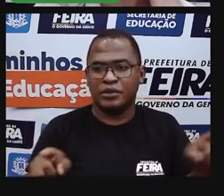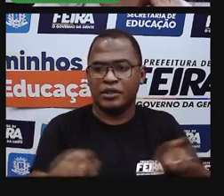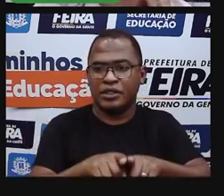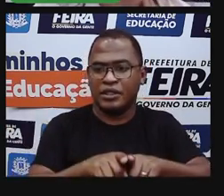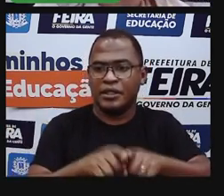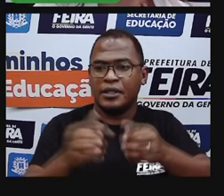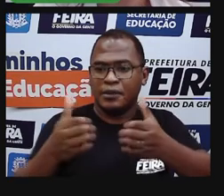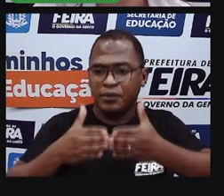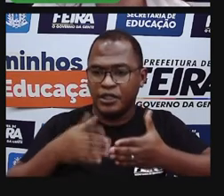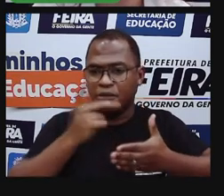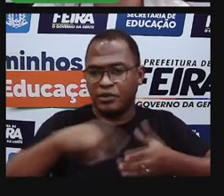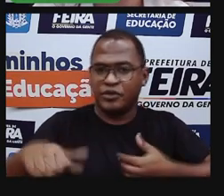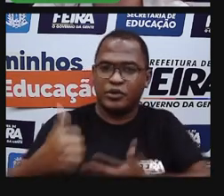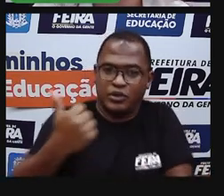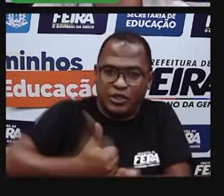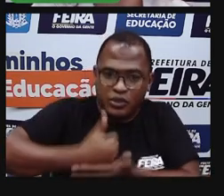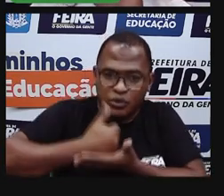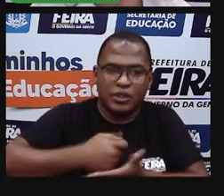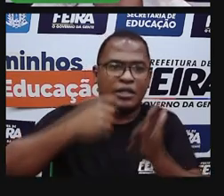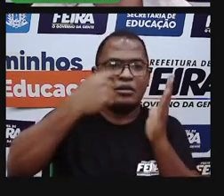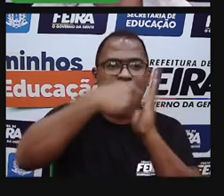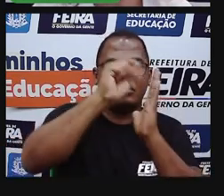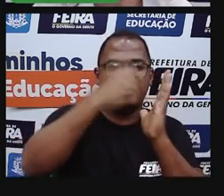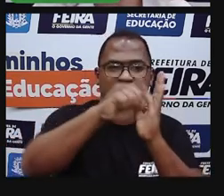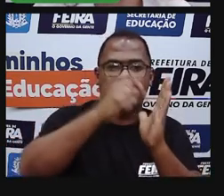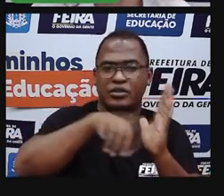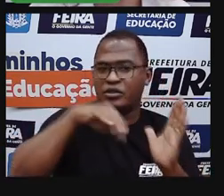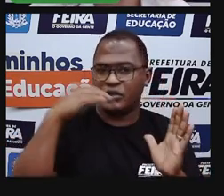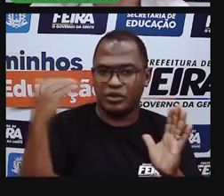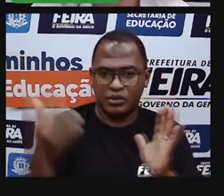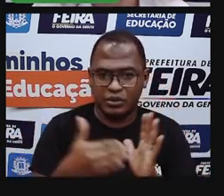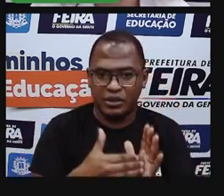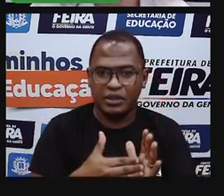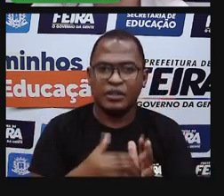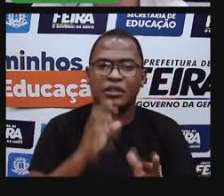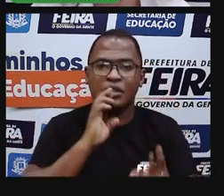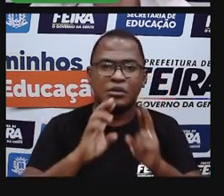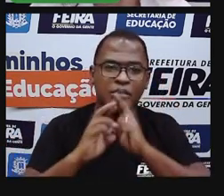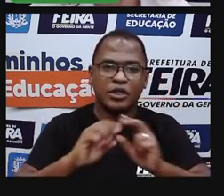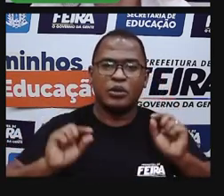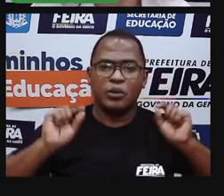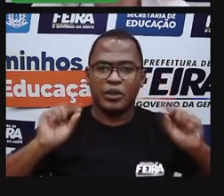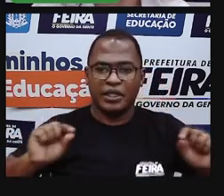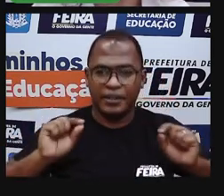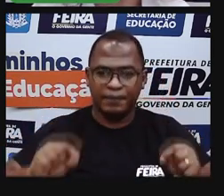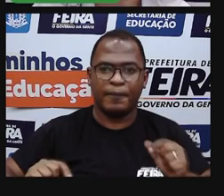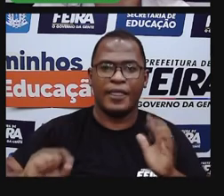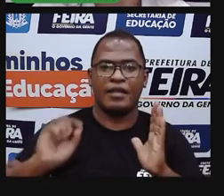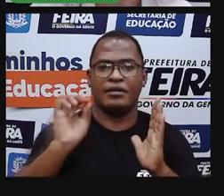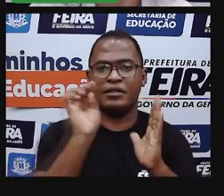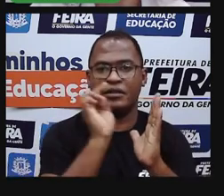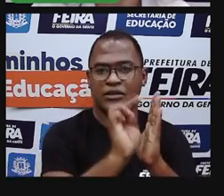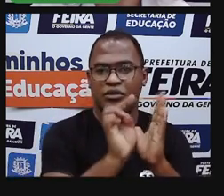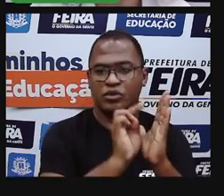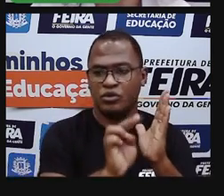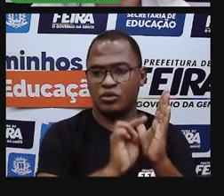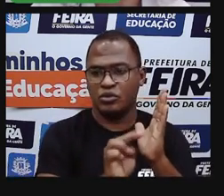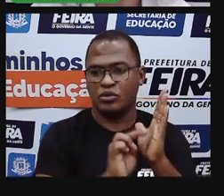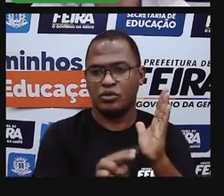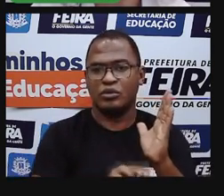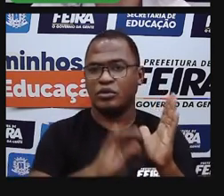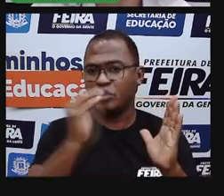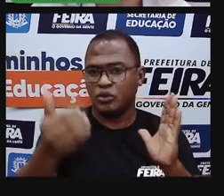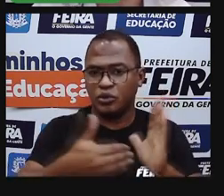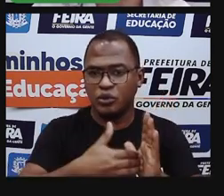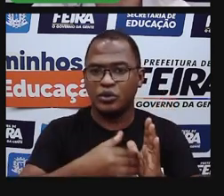professor também para ajudar, para corrigir. Então, vocês vão fazer o quê, gente? Uma lista dos nomes dos